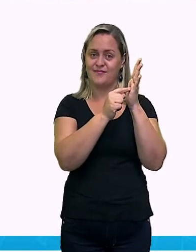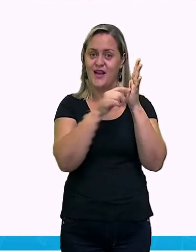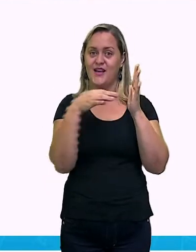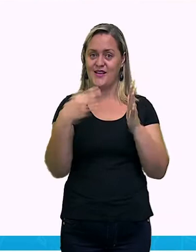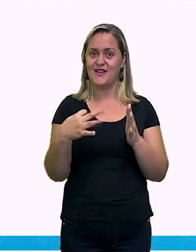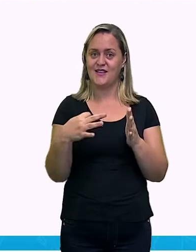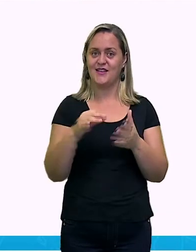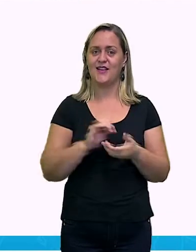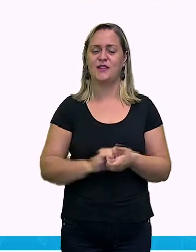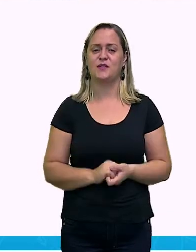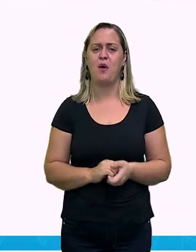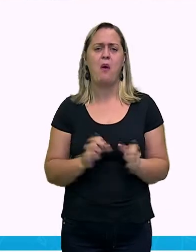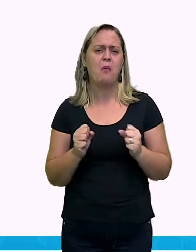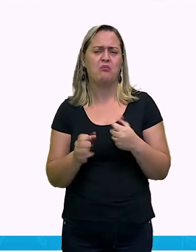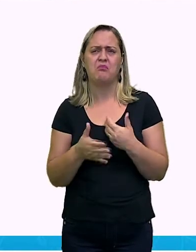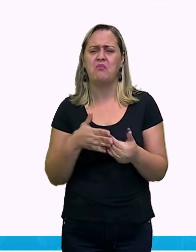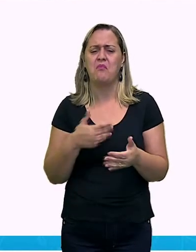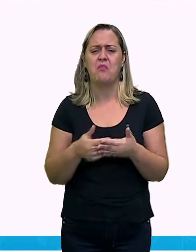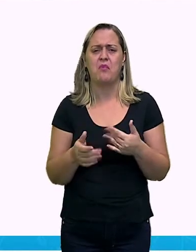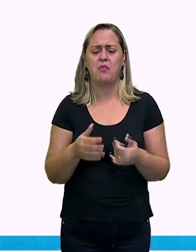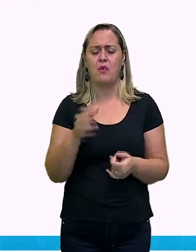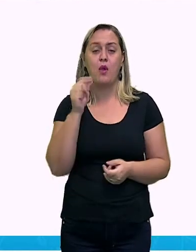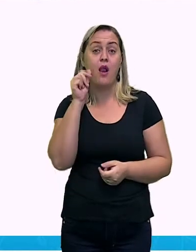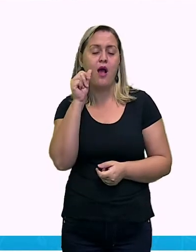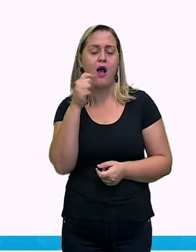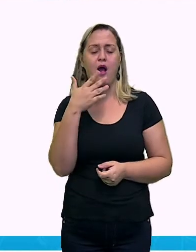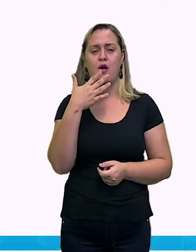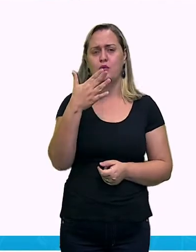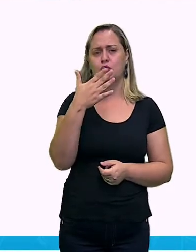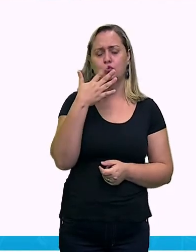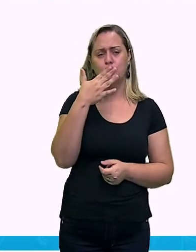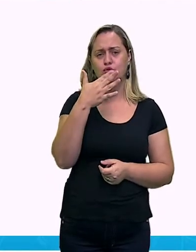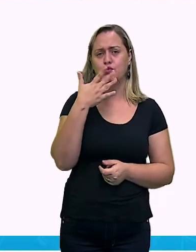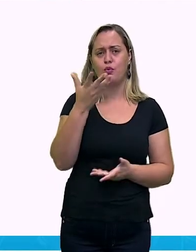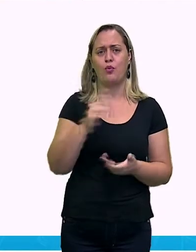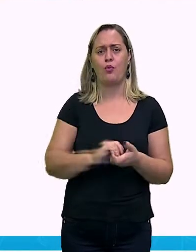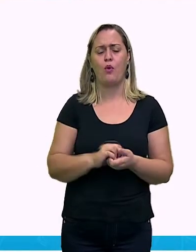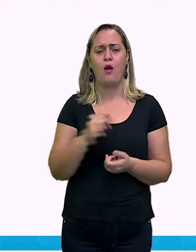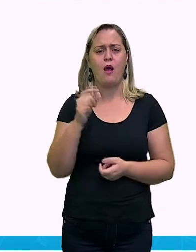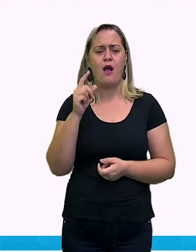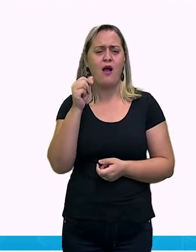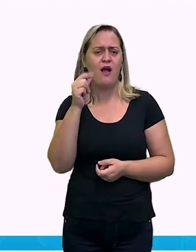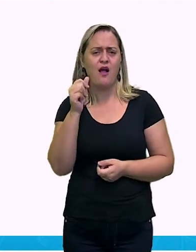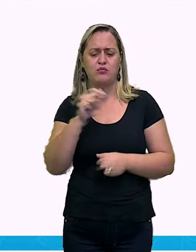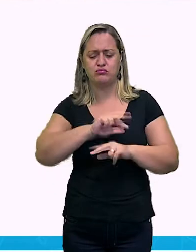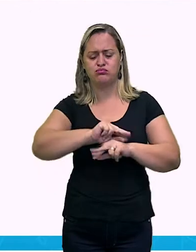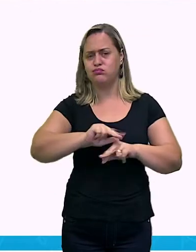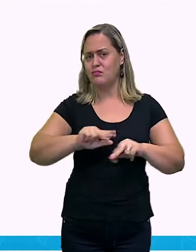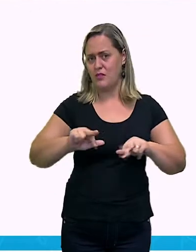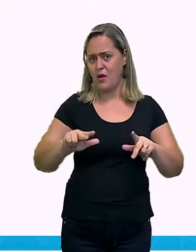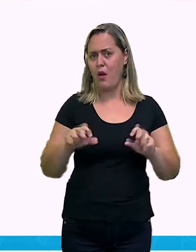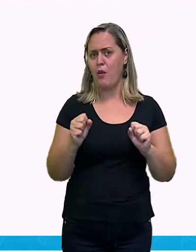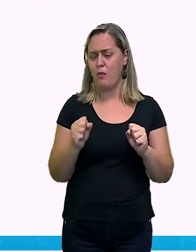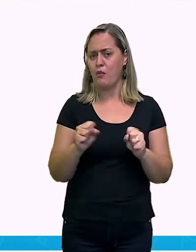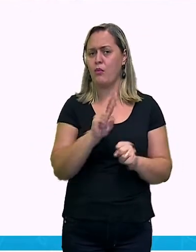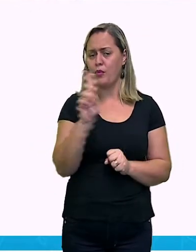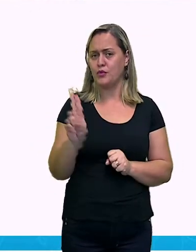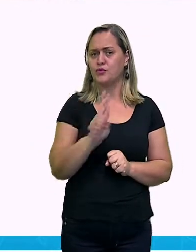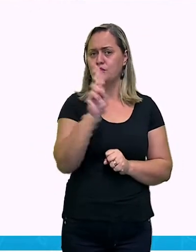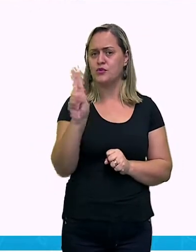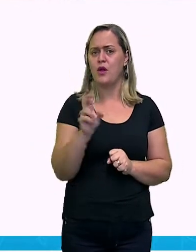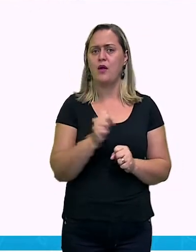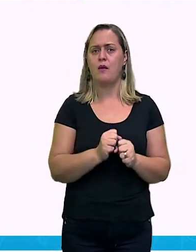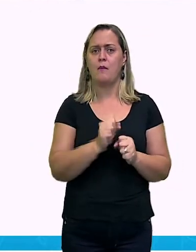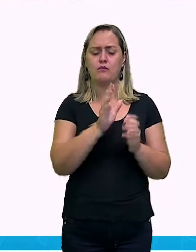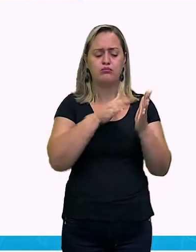você não usa para colorir ou para dar cor, você não usa nem o traço, nem a linha, nem uma pincelada